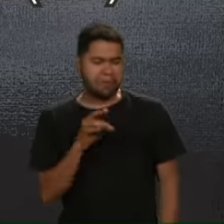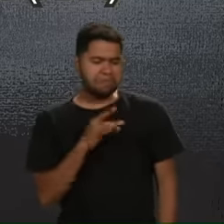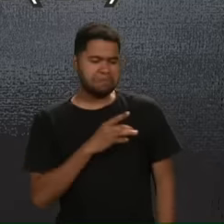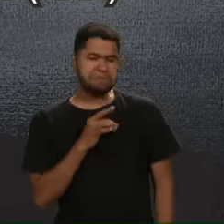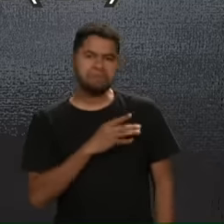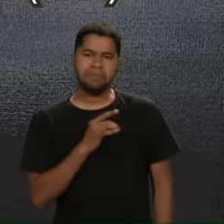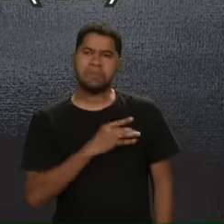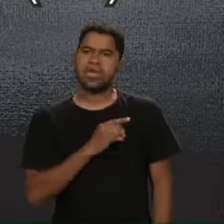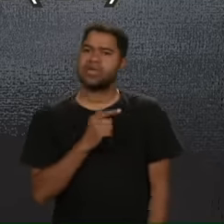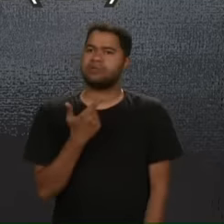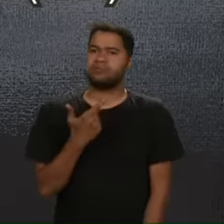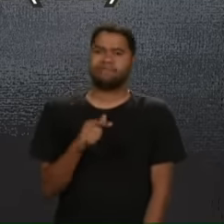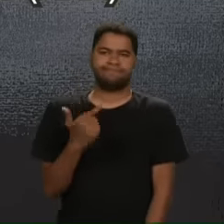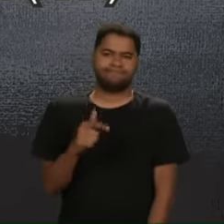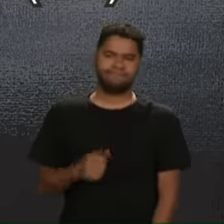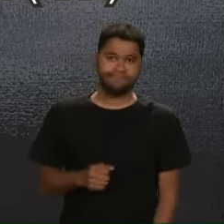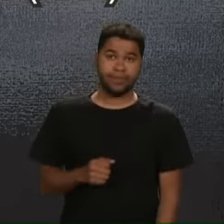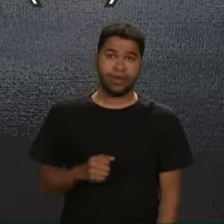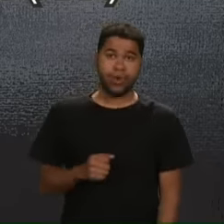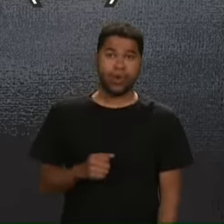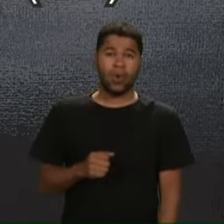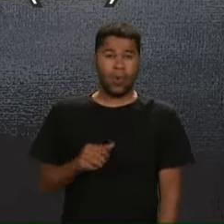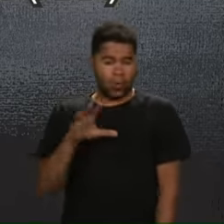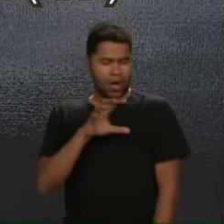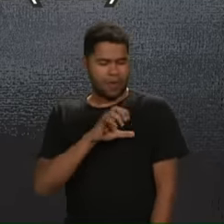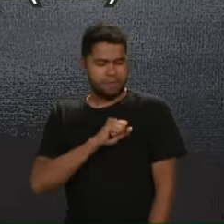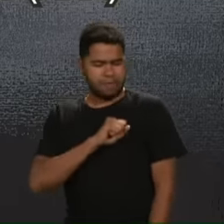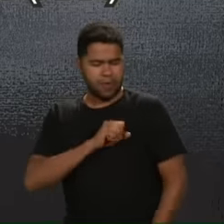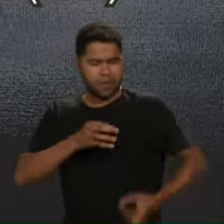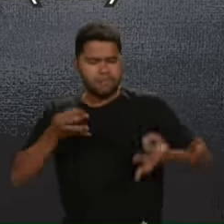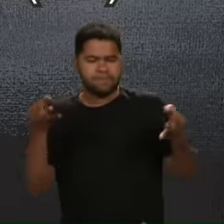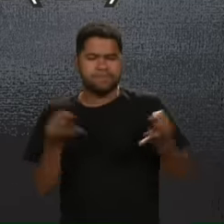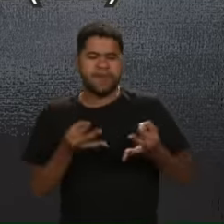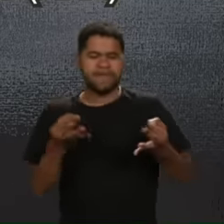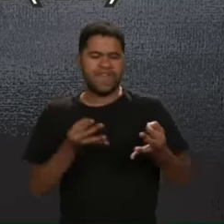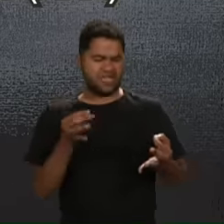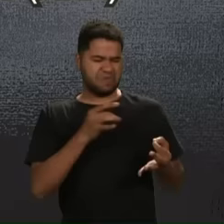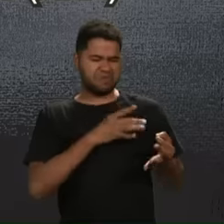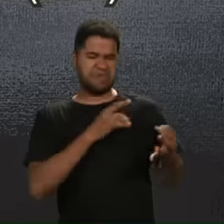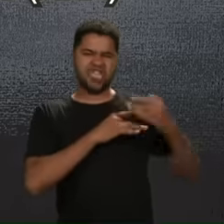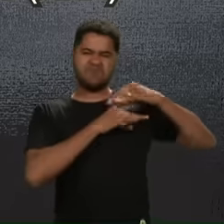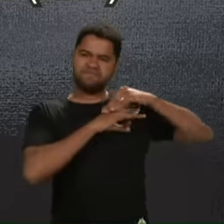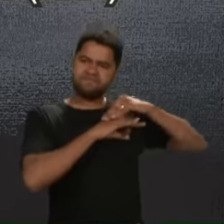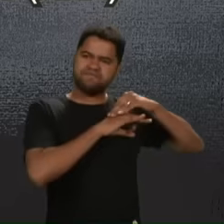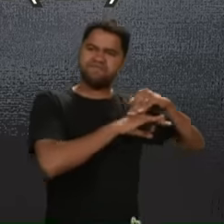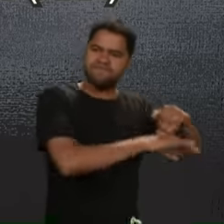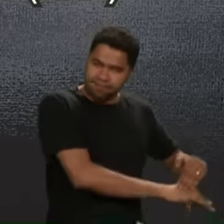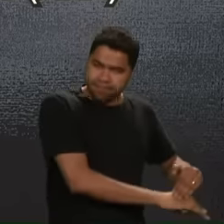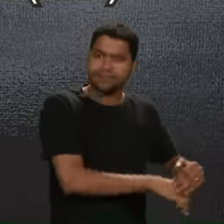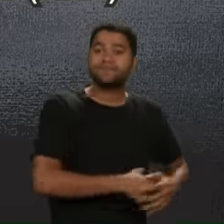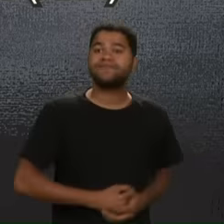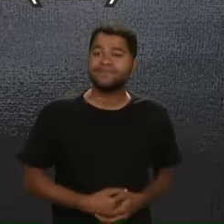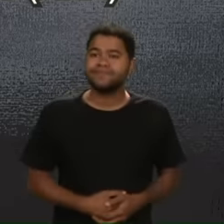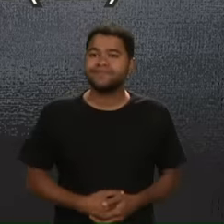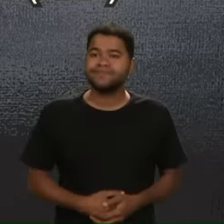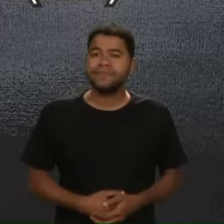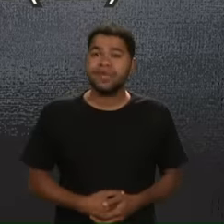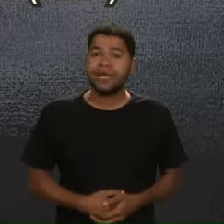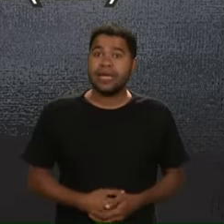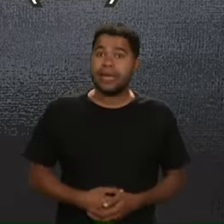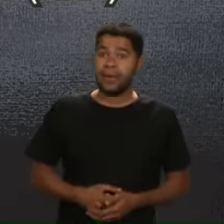não existe medo Antes o perfeito amor lança fora o medo